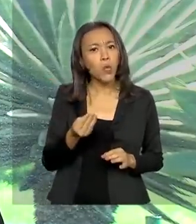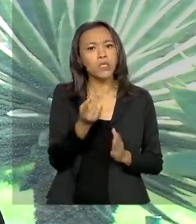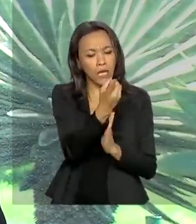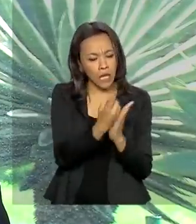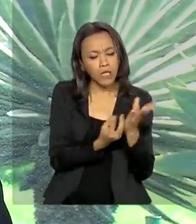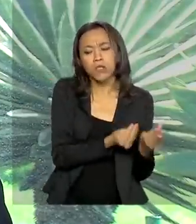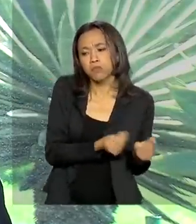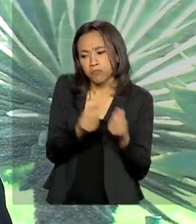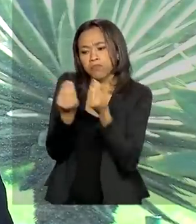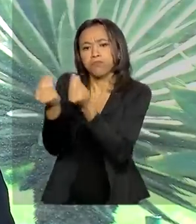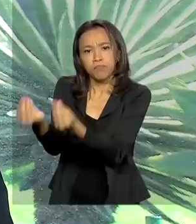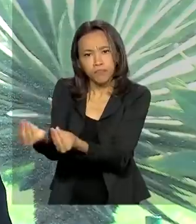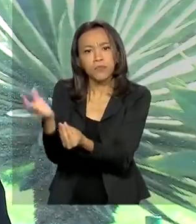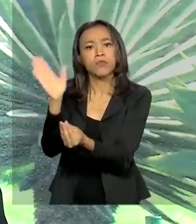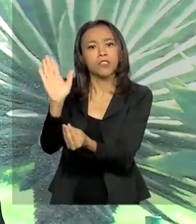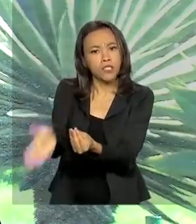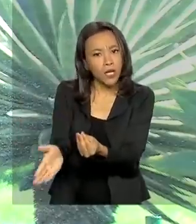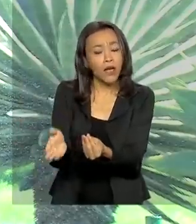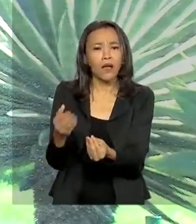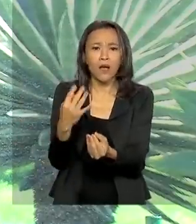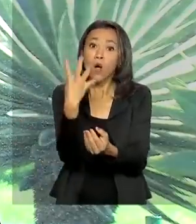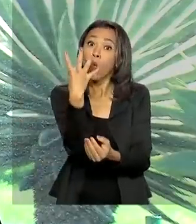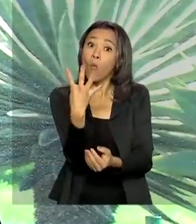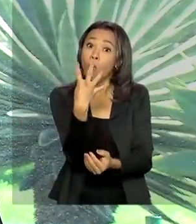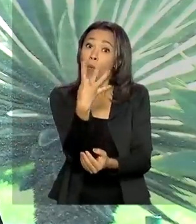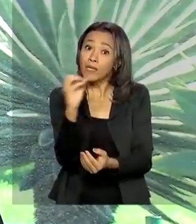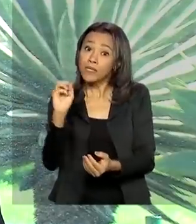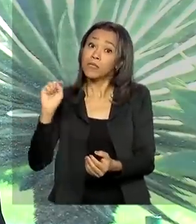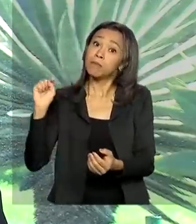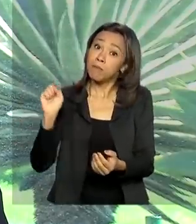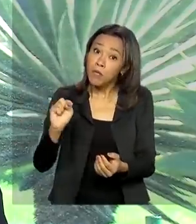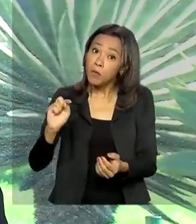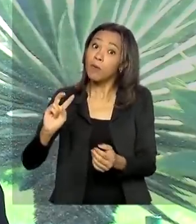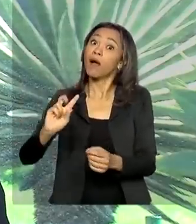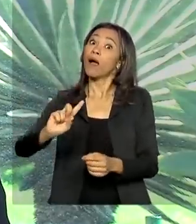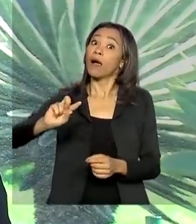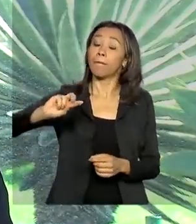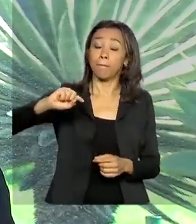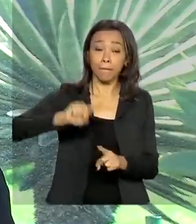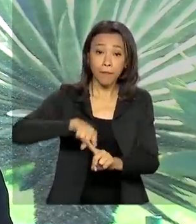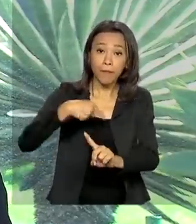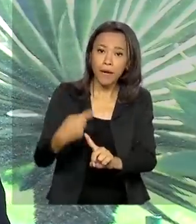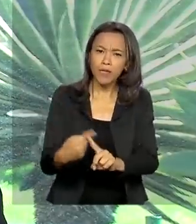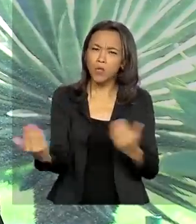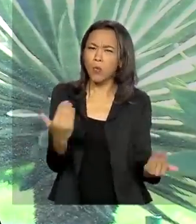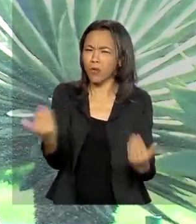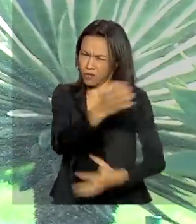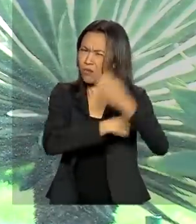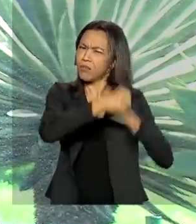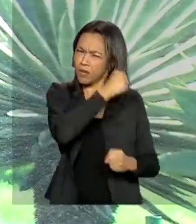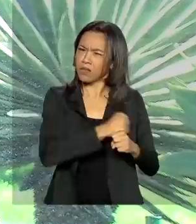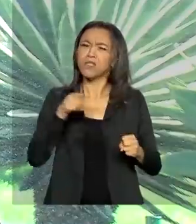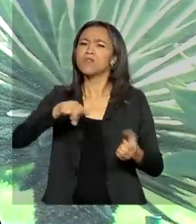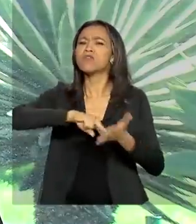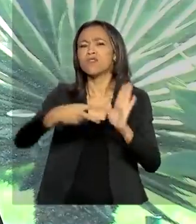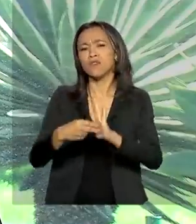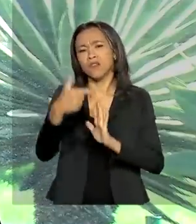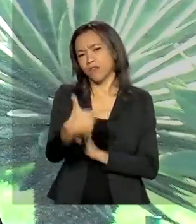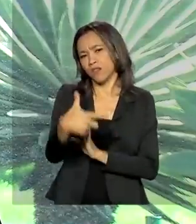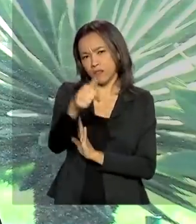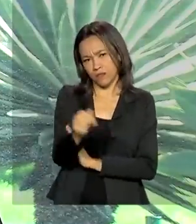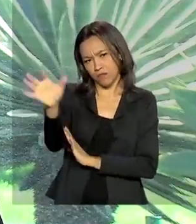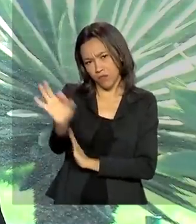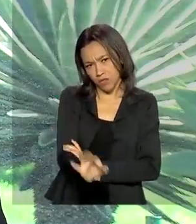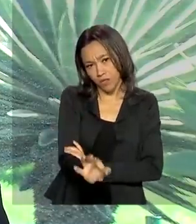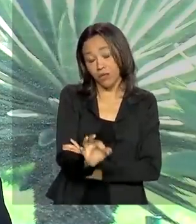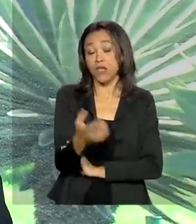400 mil a mais do que no mesmo período do ano passado. Isso corresponde a 27% do esperado. A expectativa da